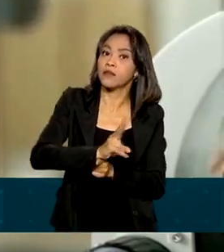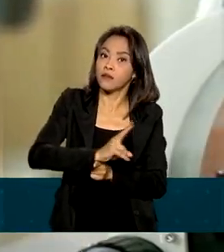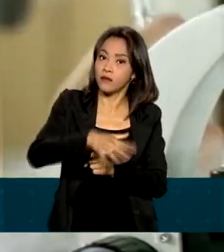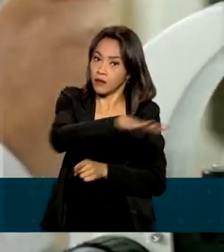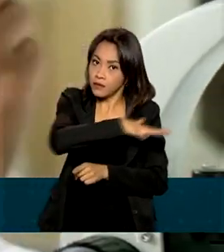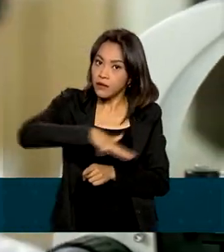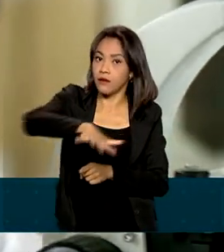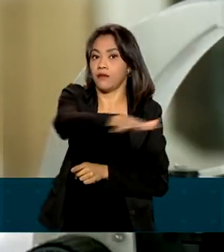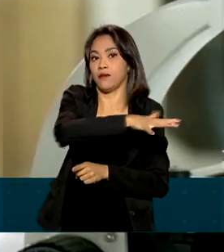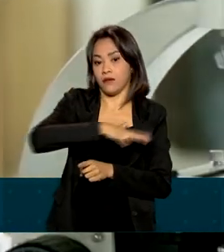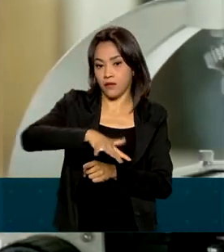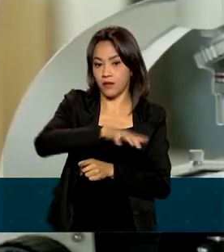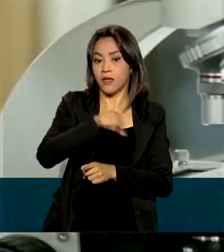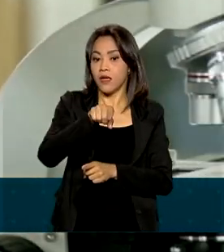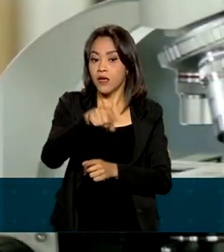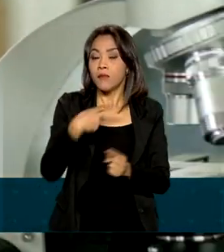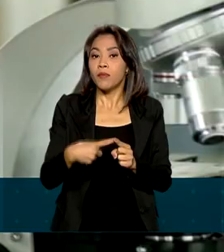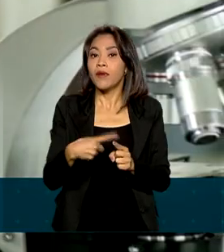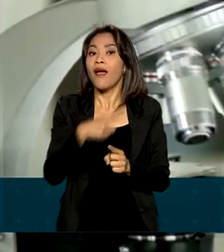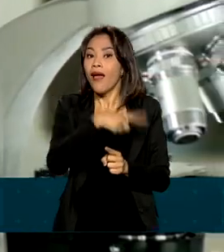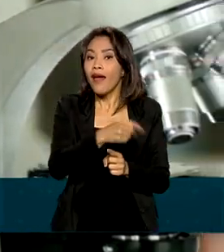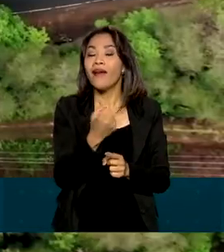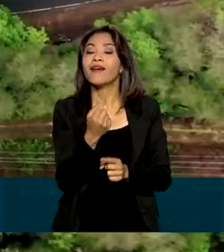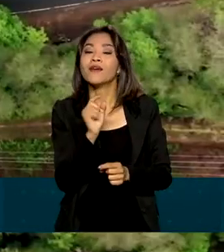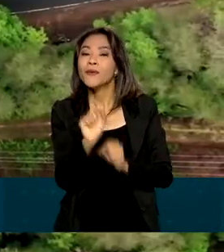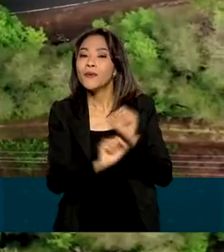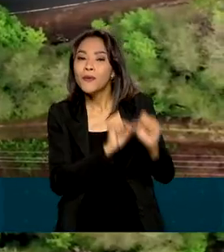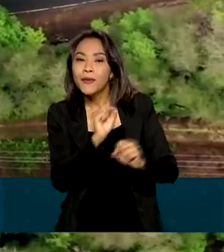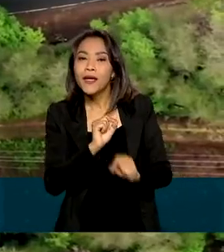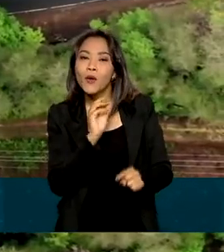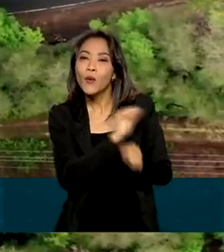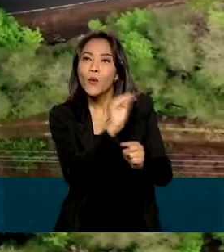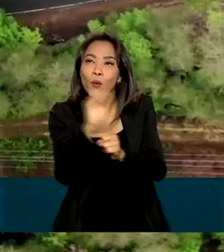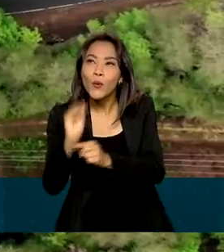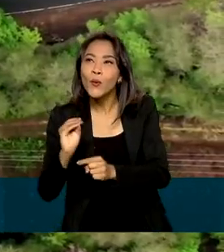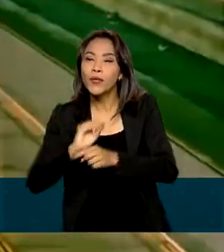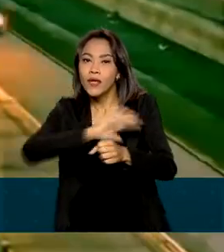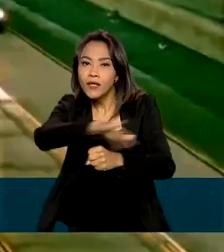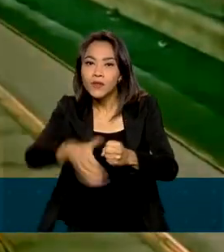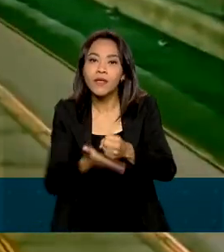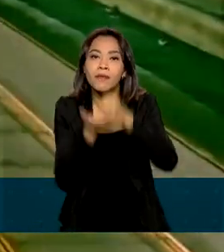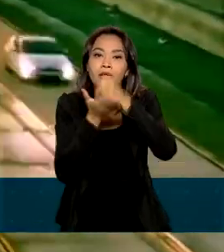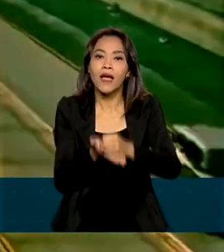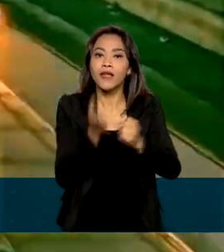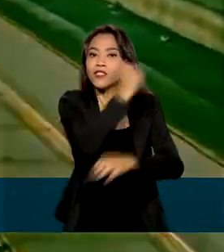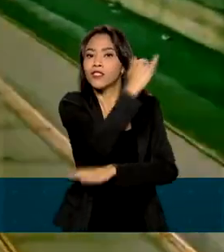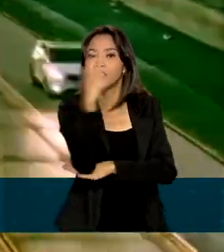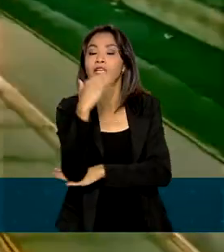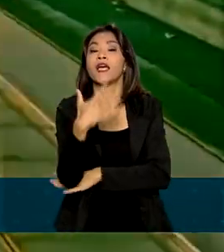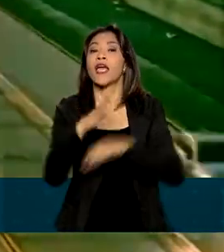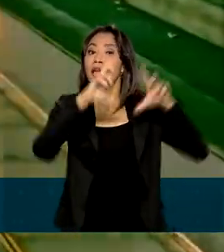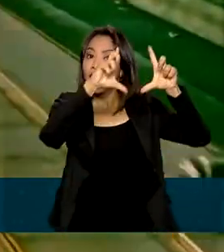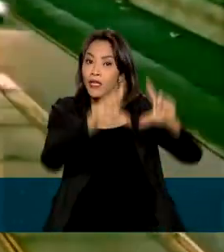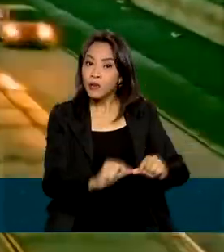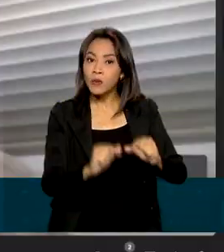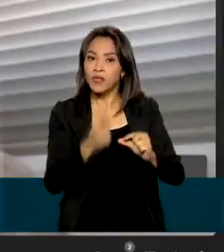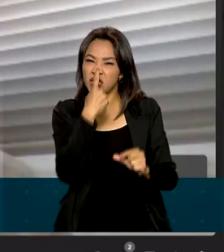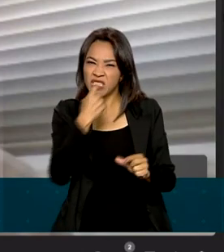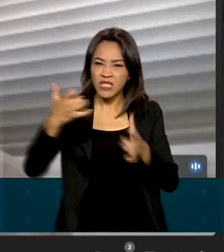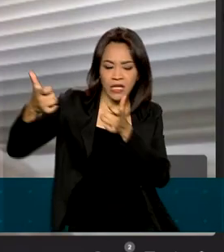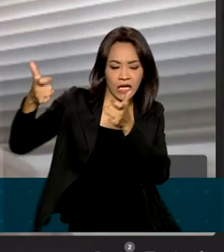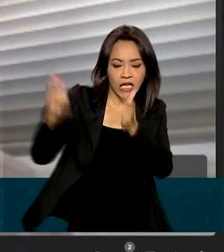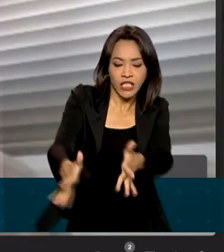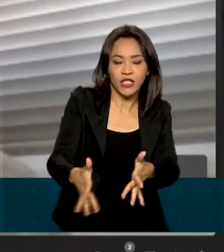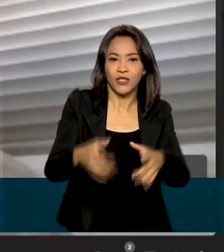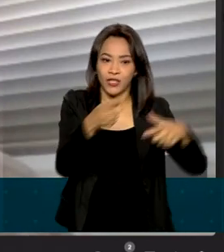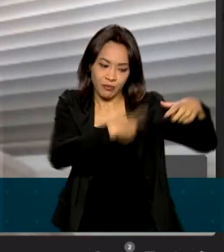que, indiretamente, contribui para a sustentabilidade do meio ambiente, pois reduz a produção de lixo e de gás carbônico. Se